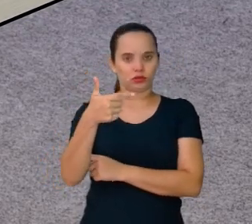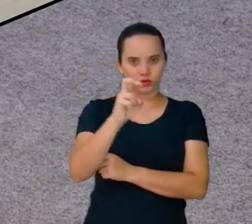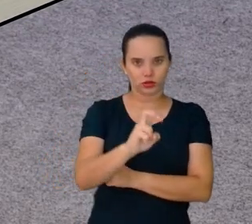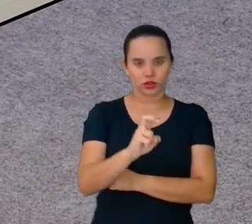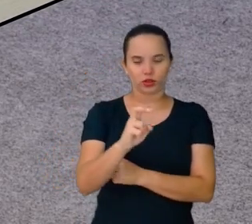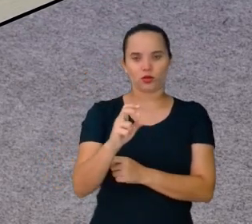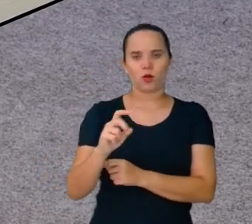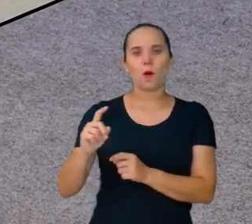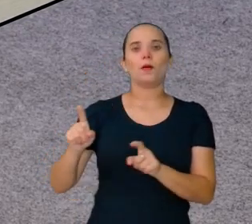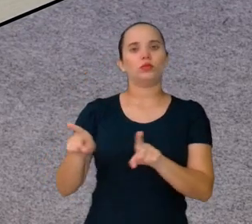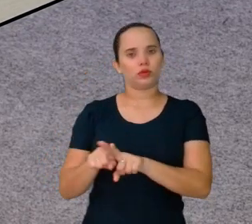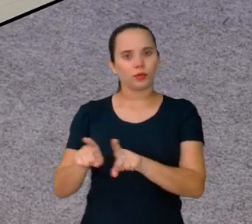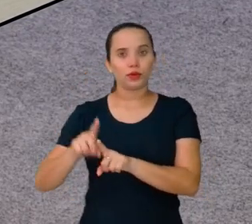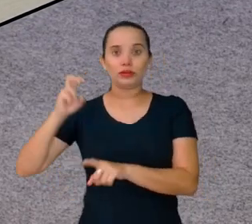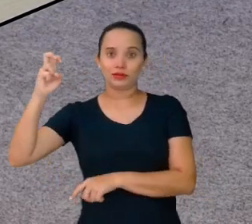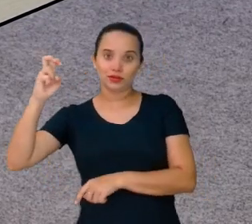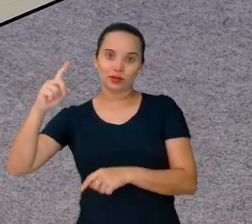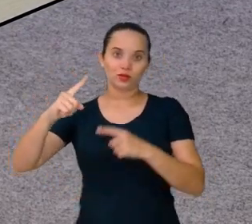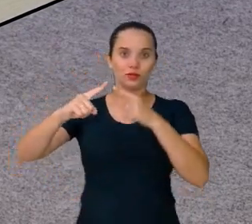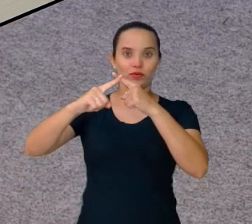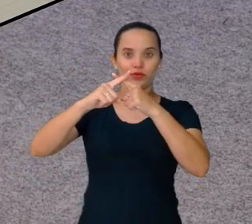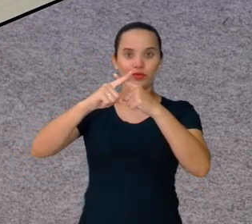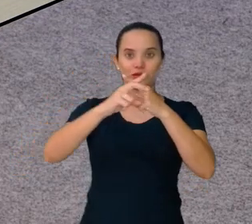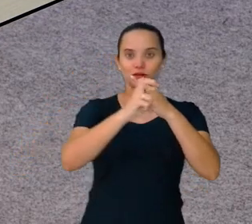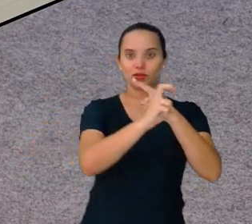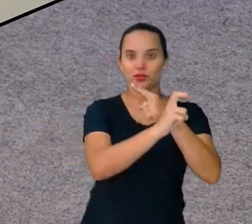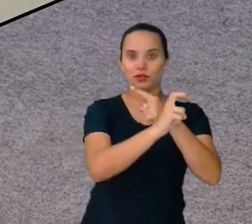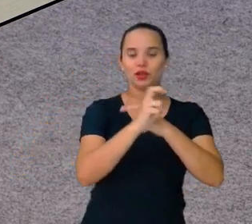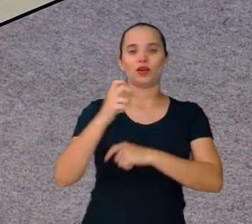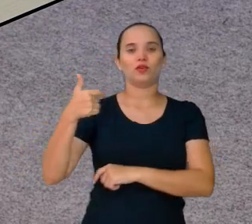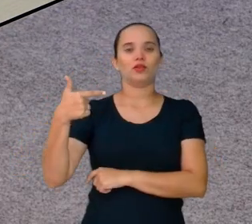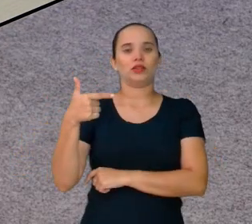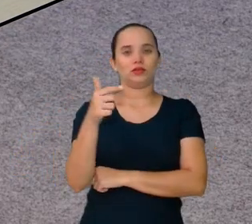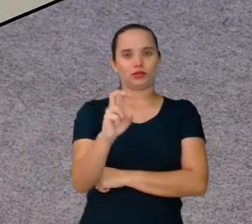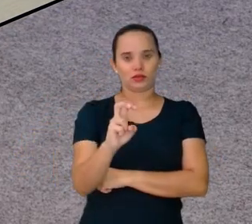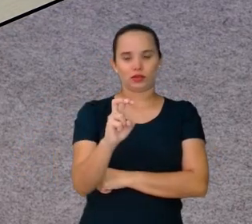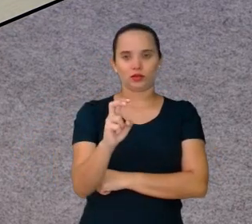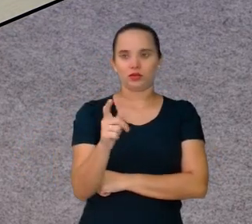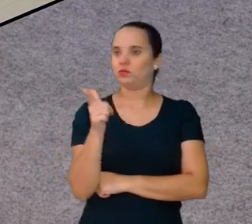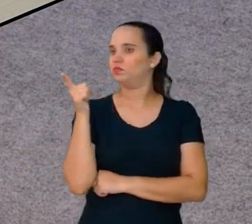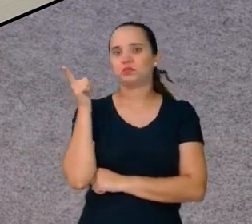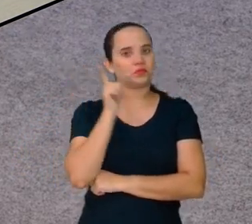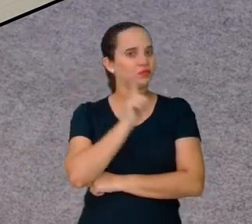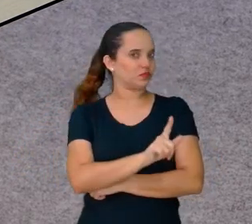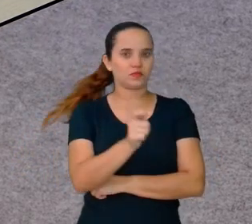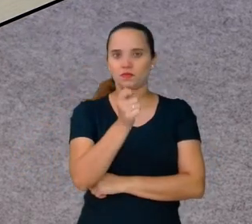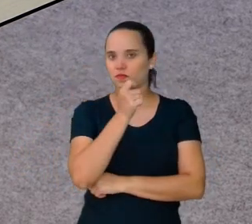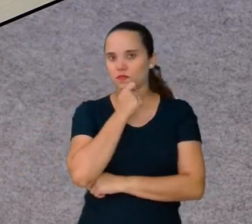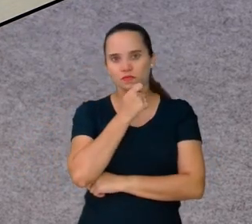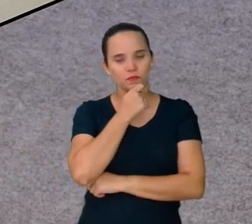dá 25. Não cheguei no 36 ainda. Então, para o próximo.